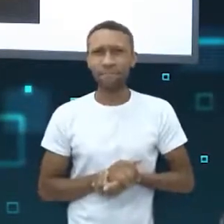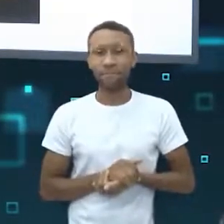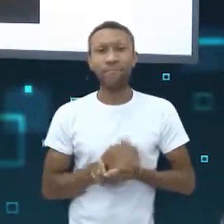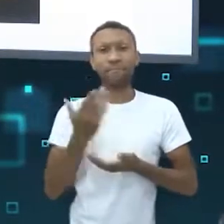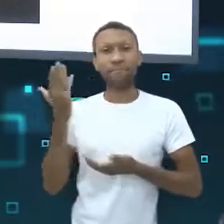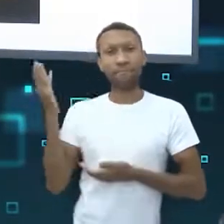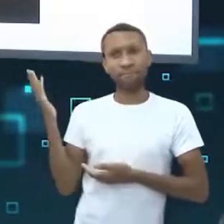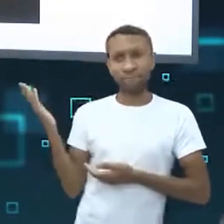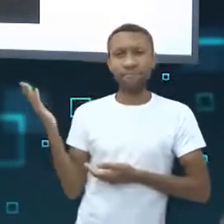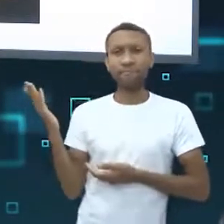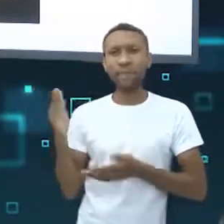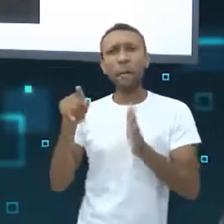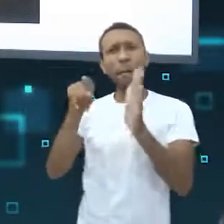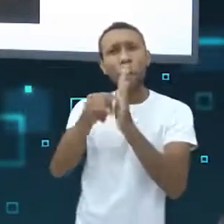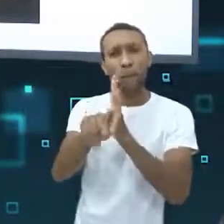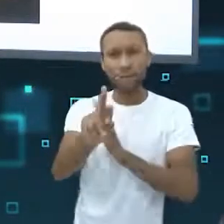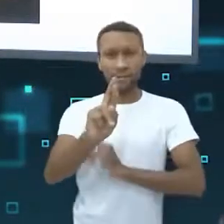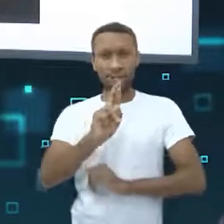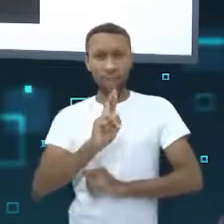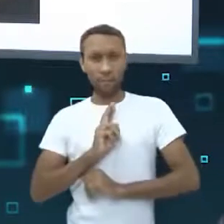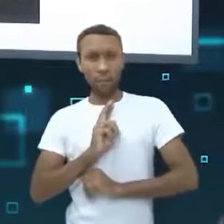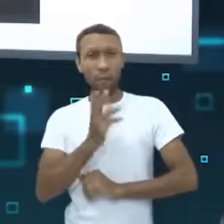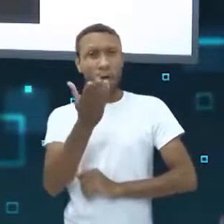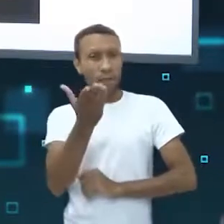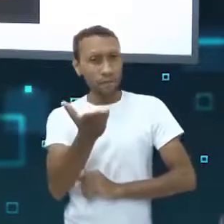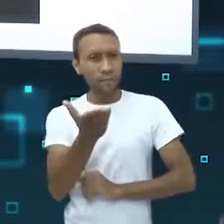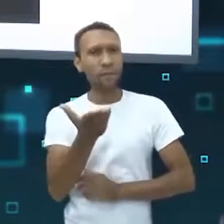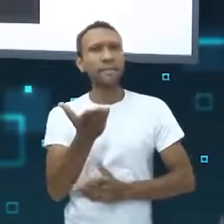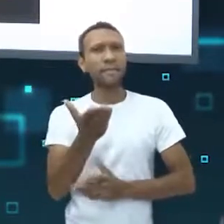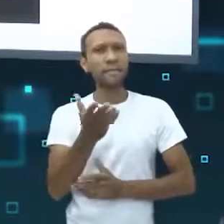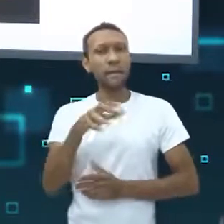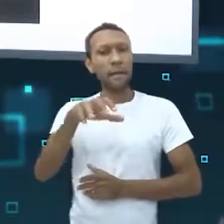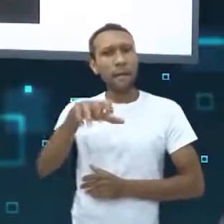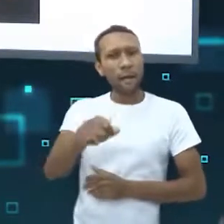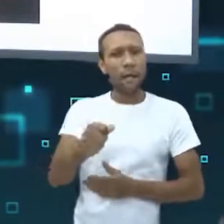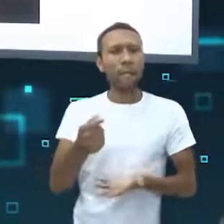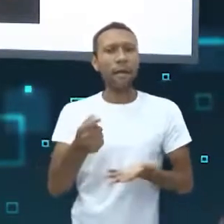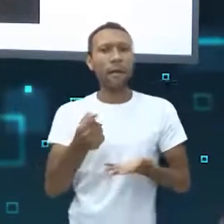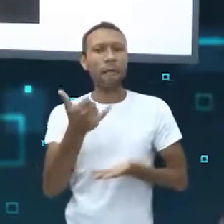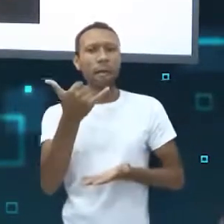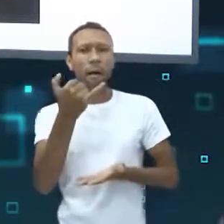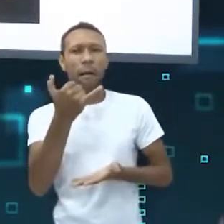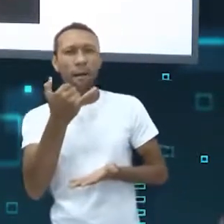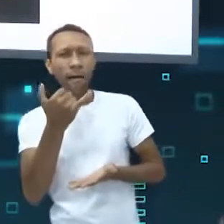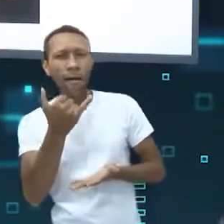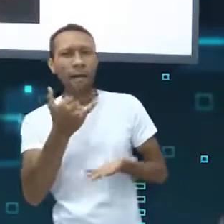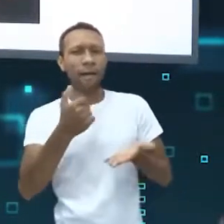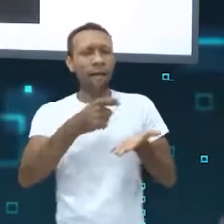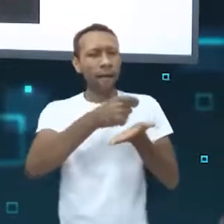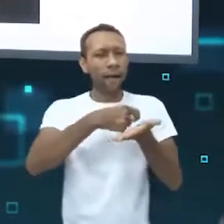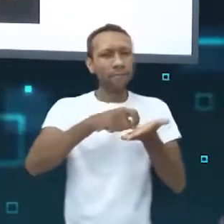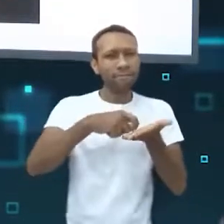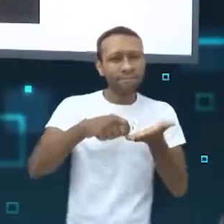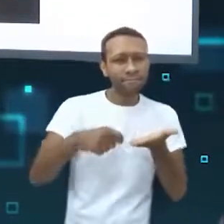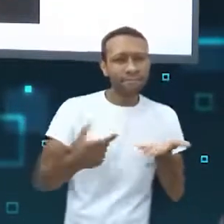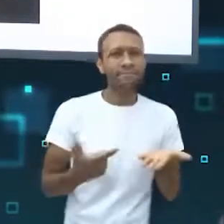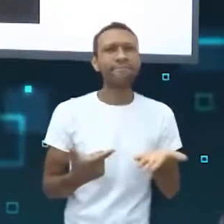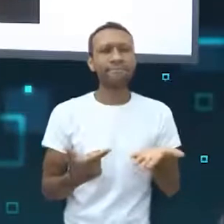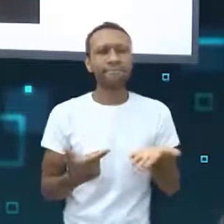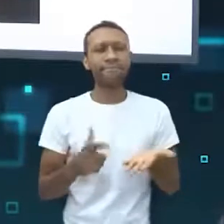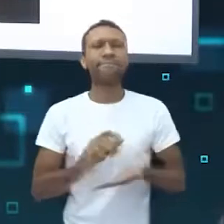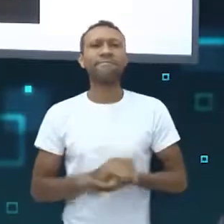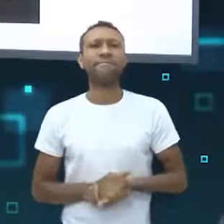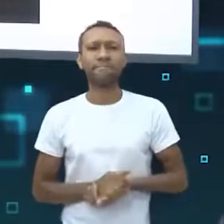quiz com perguntas e respostas. Então, eu peço para vocês que peguem aí um lápis ou uma caneta, um